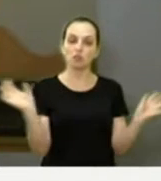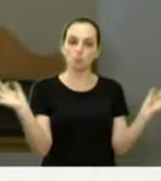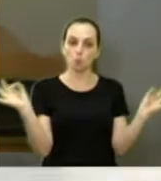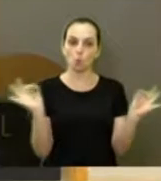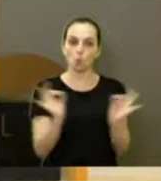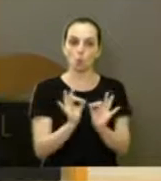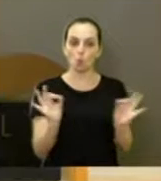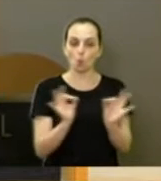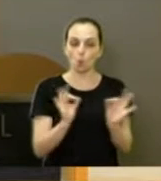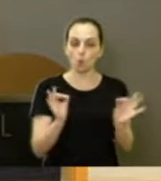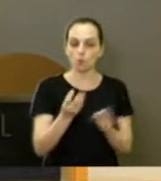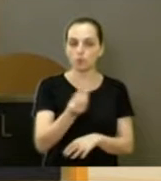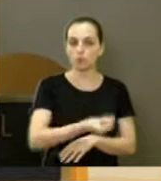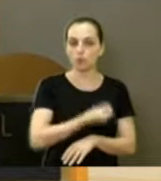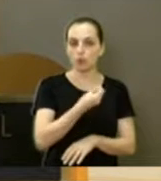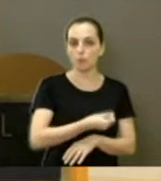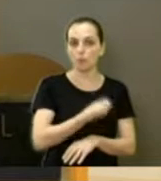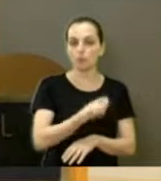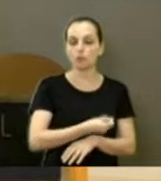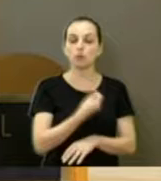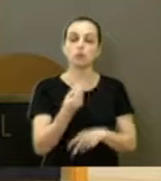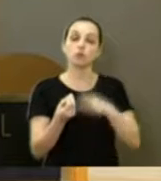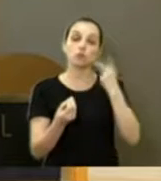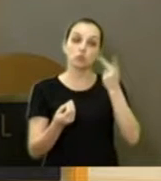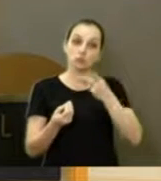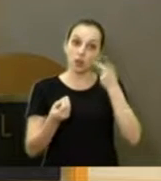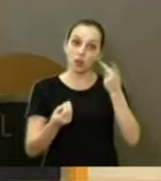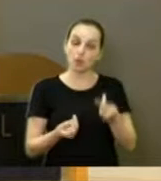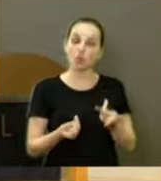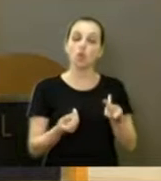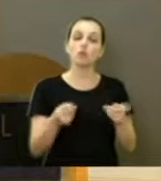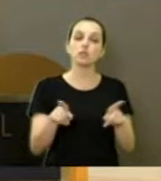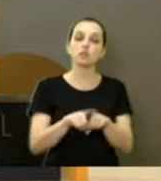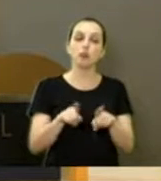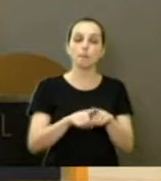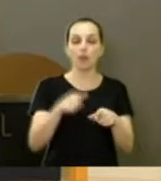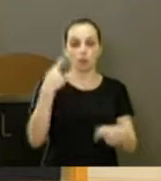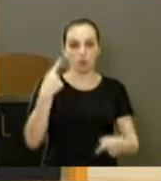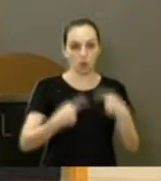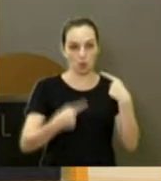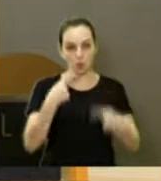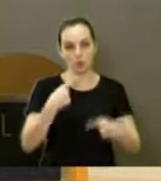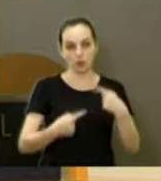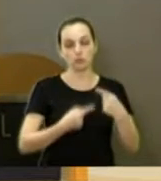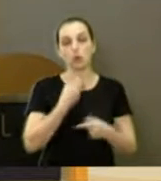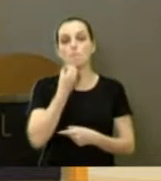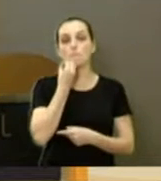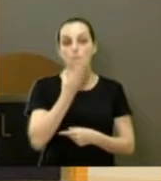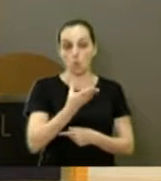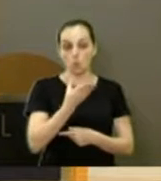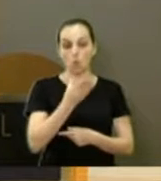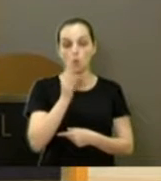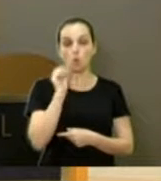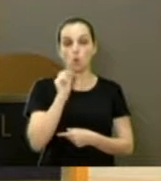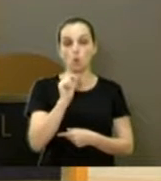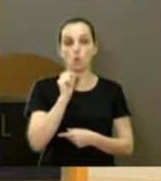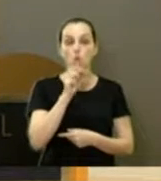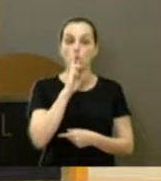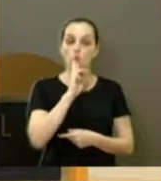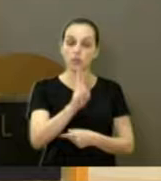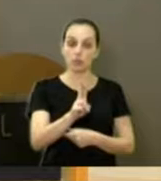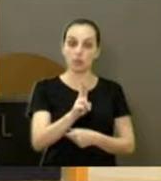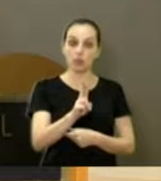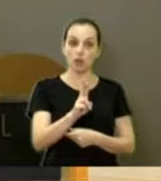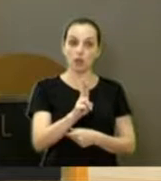A participação dos senhores e colegas vereadores foi um debate muito bom. E o resultado,